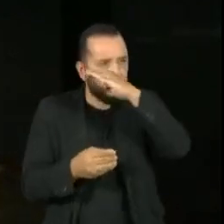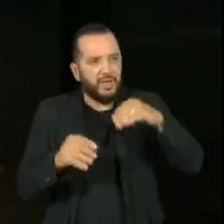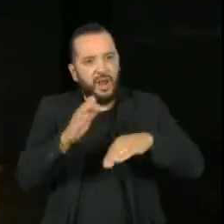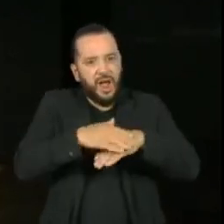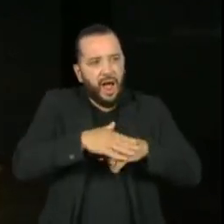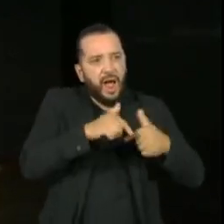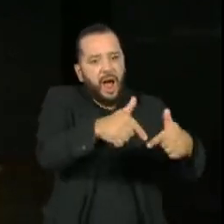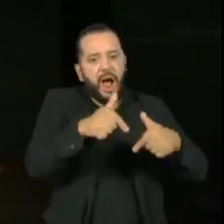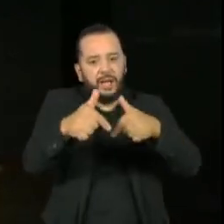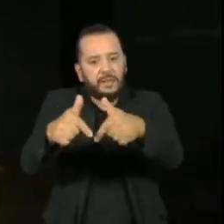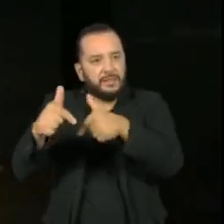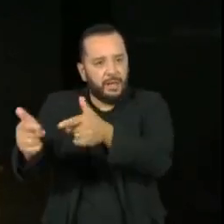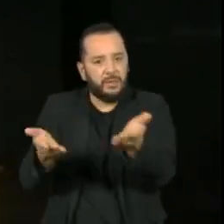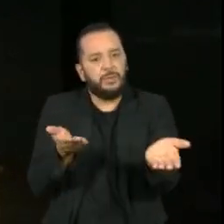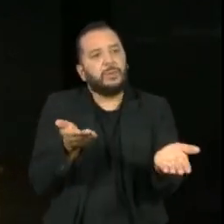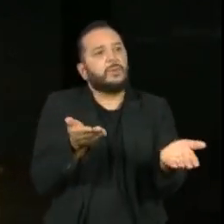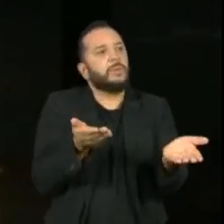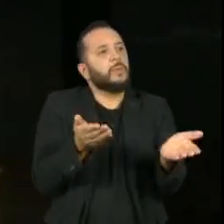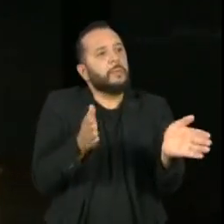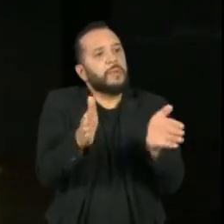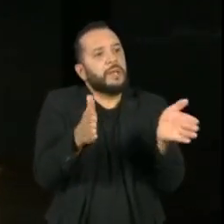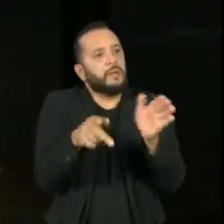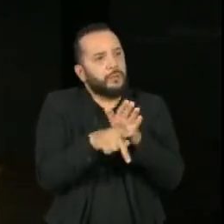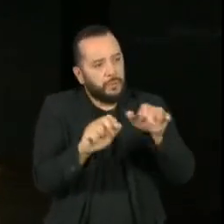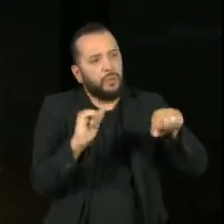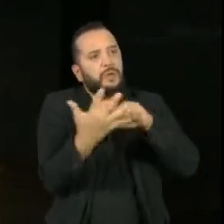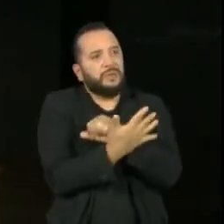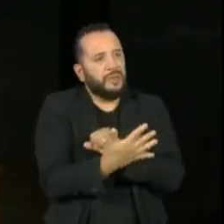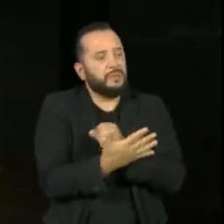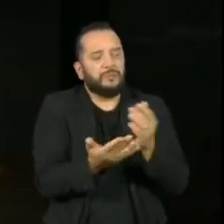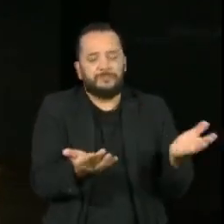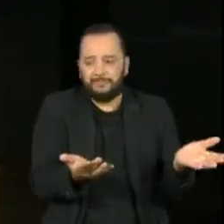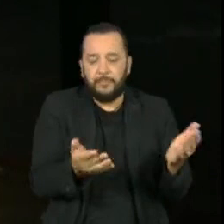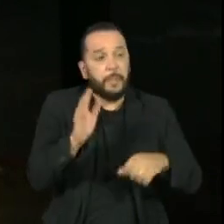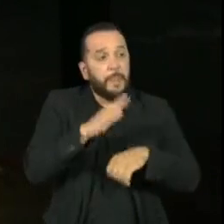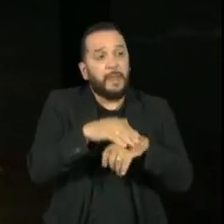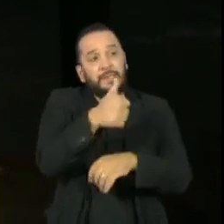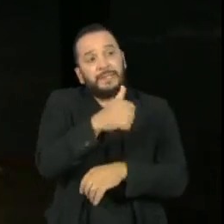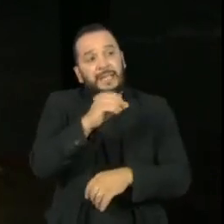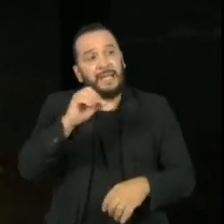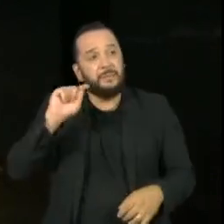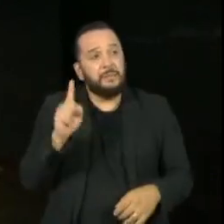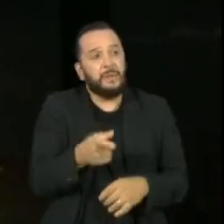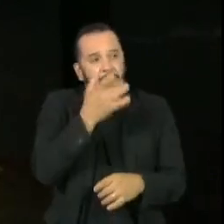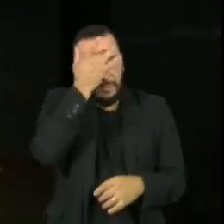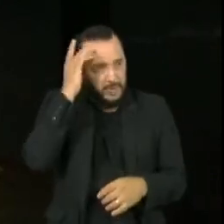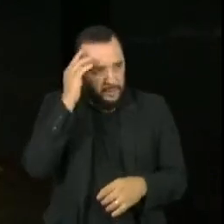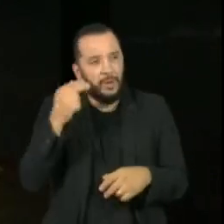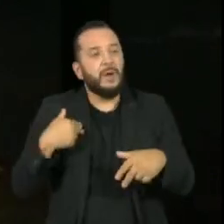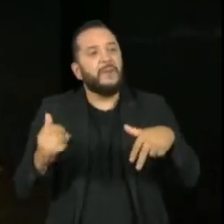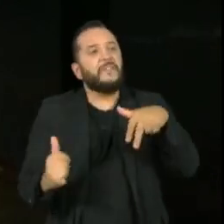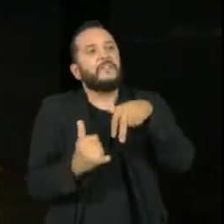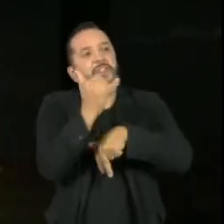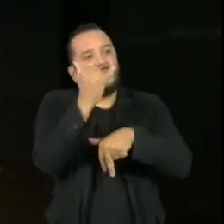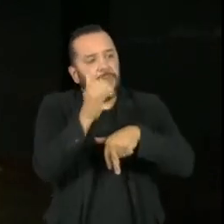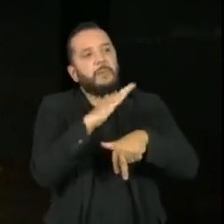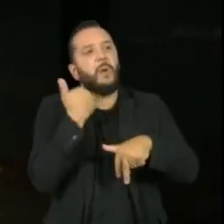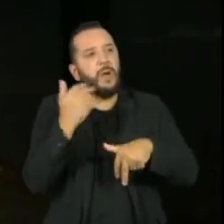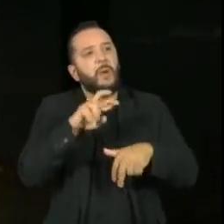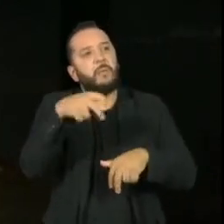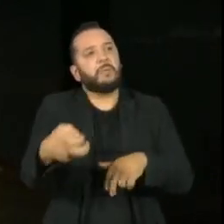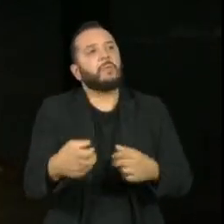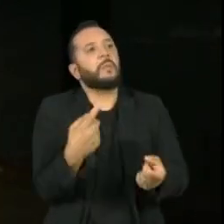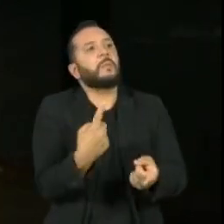durante a pandemia. Mais de 100 mil pessoas, segundo a CPI, foram vítimas pelo descaso do governo